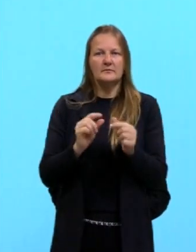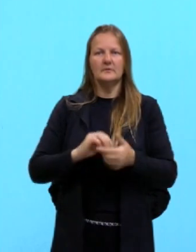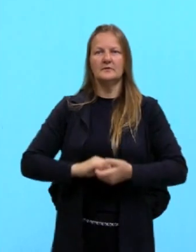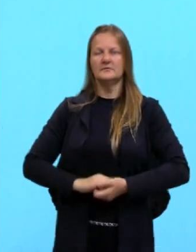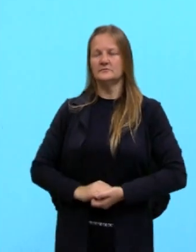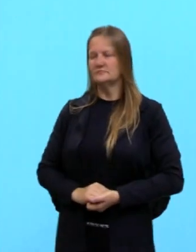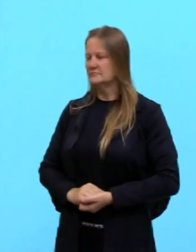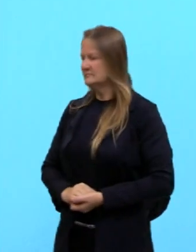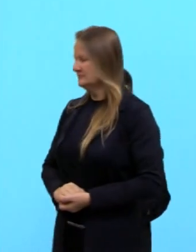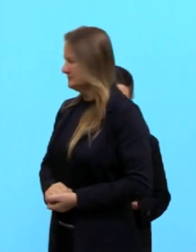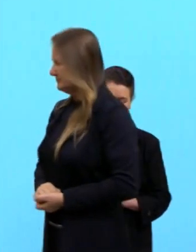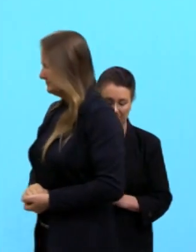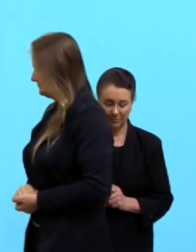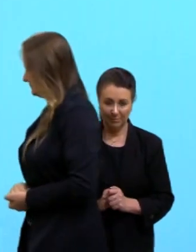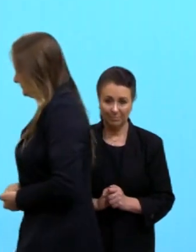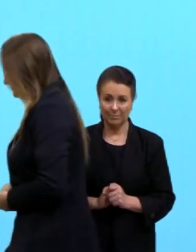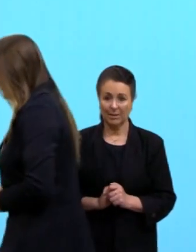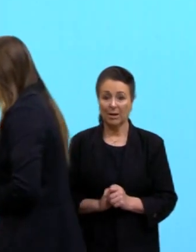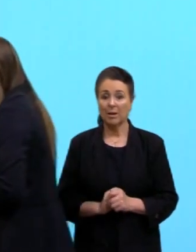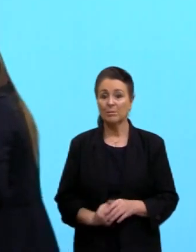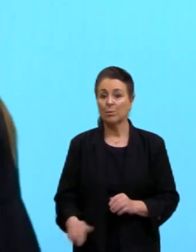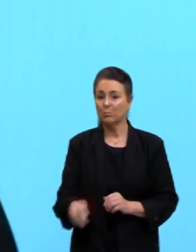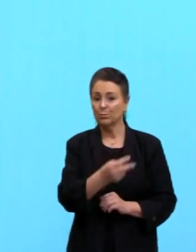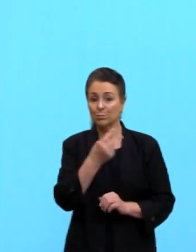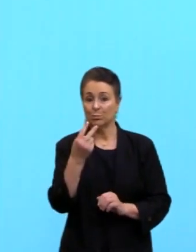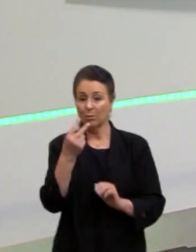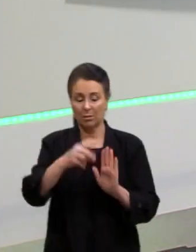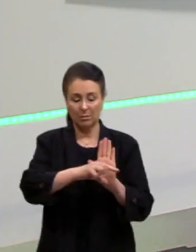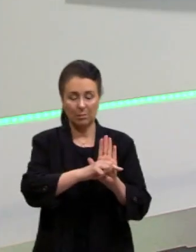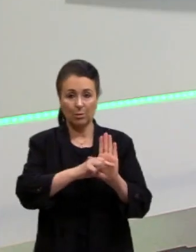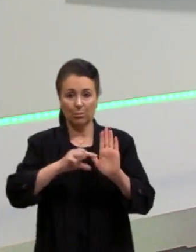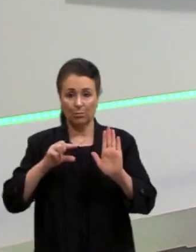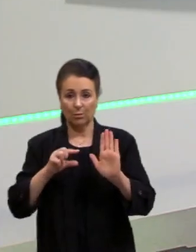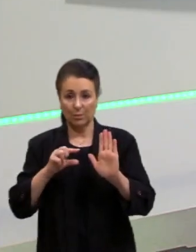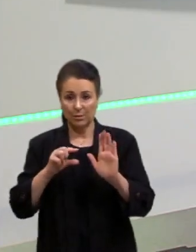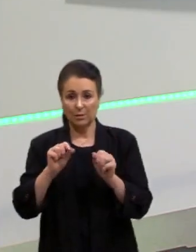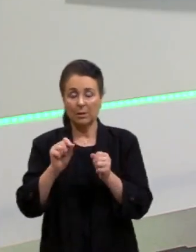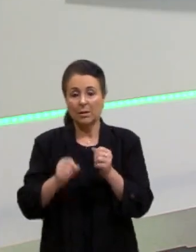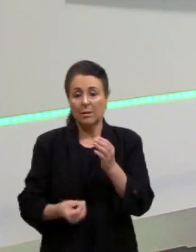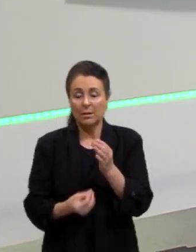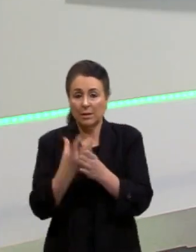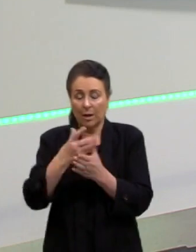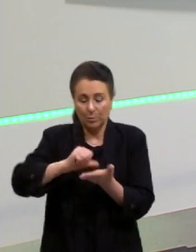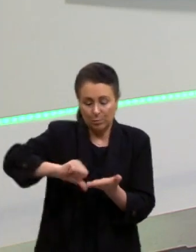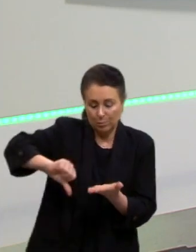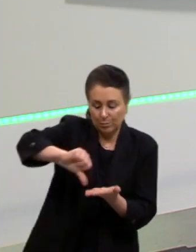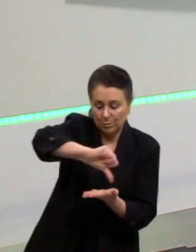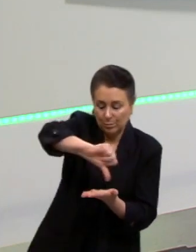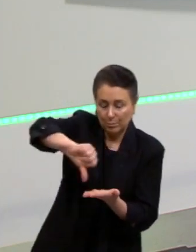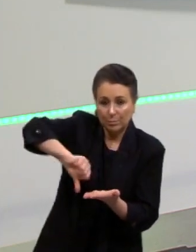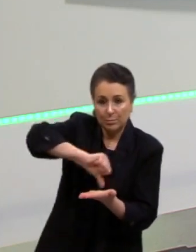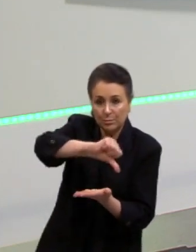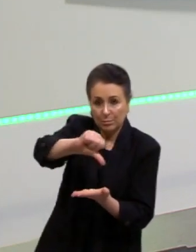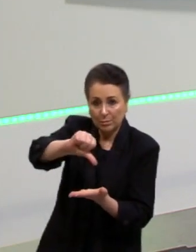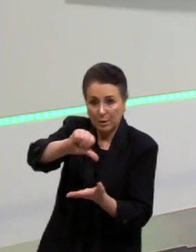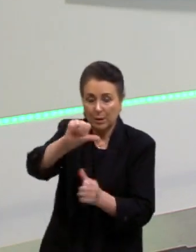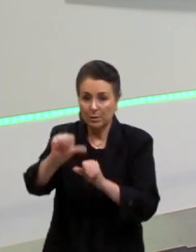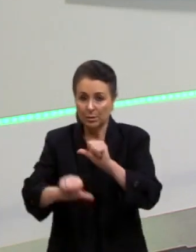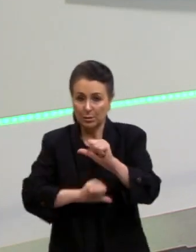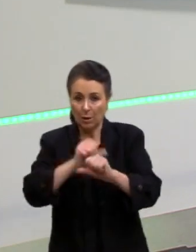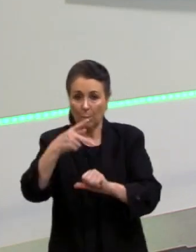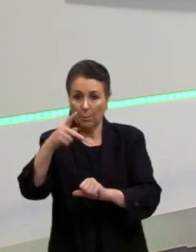do Peters e do Mercator. Mercator mantém a forma, né, distorce o tamanho. Peters